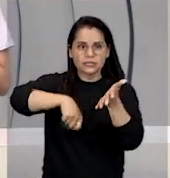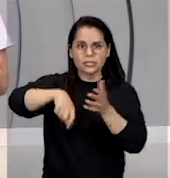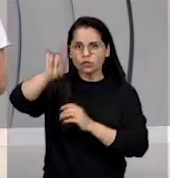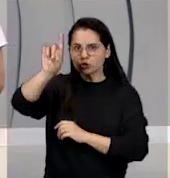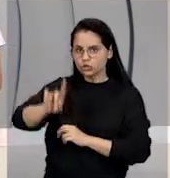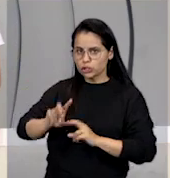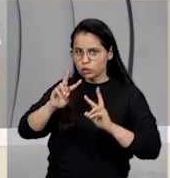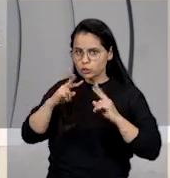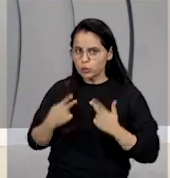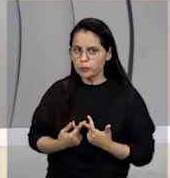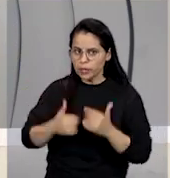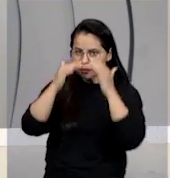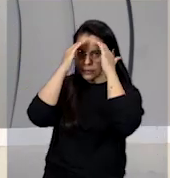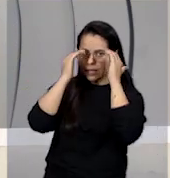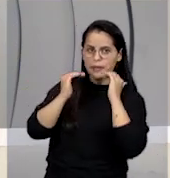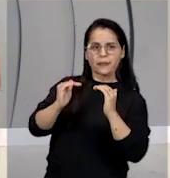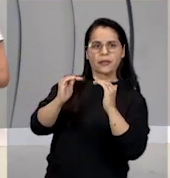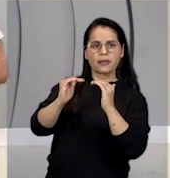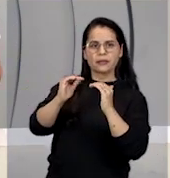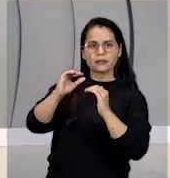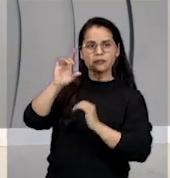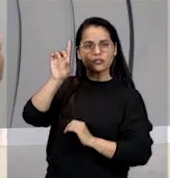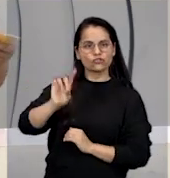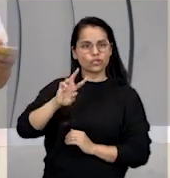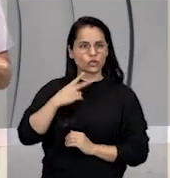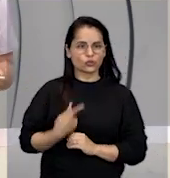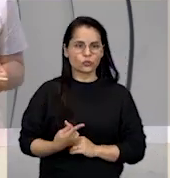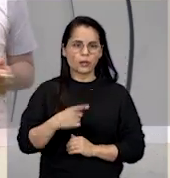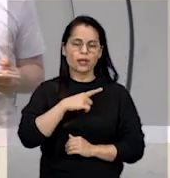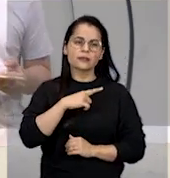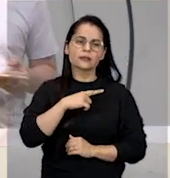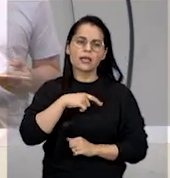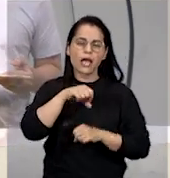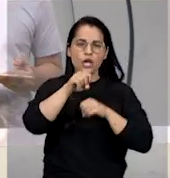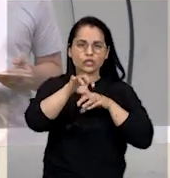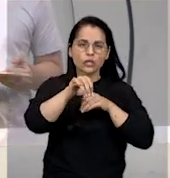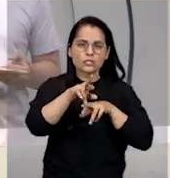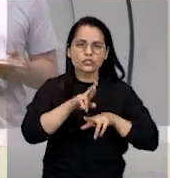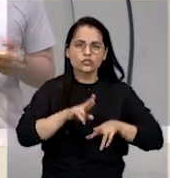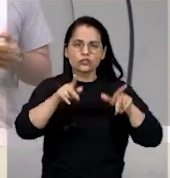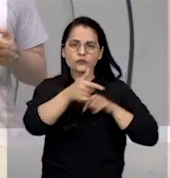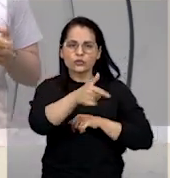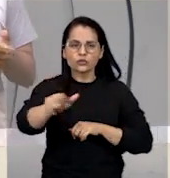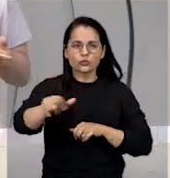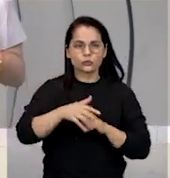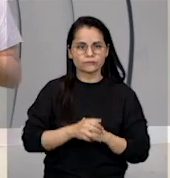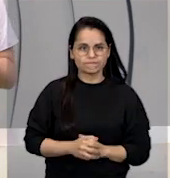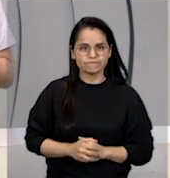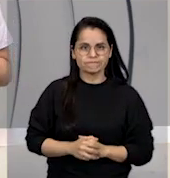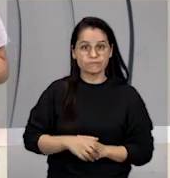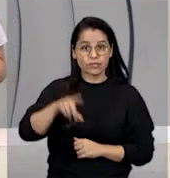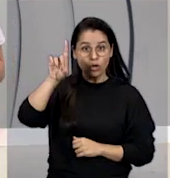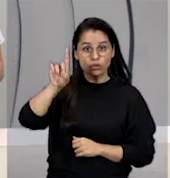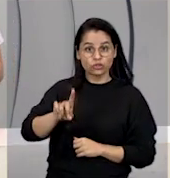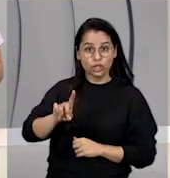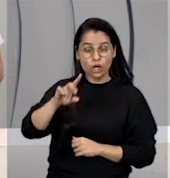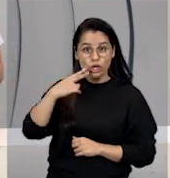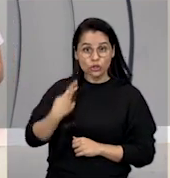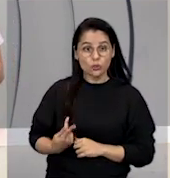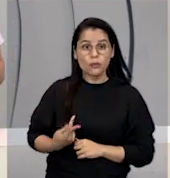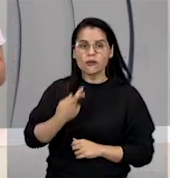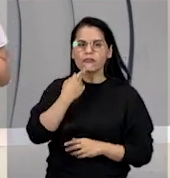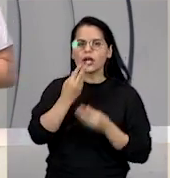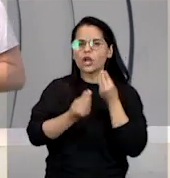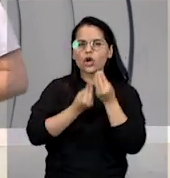direitos humanos, que respeita os direitos humanos, tem uma educação diferente da outra. Os direitos humanos não diz como é que deve ser a